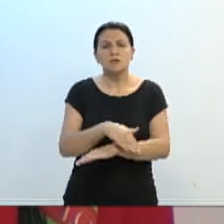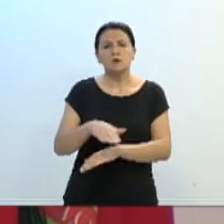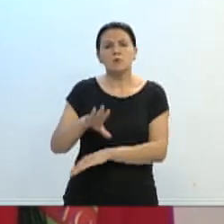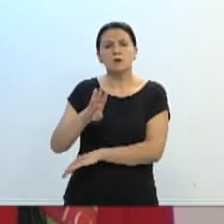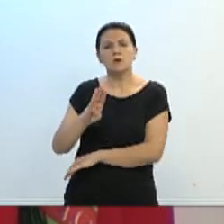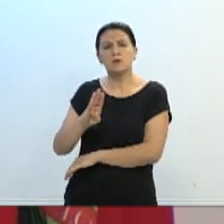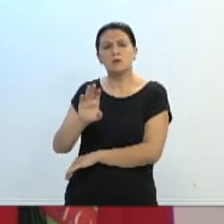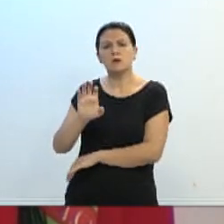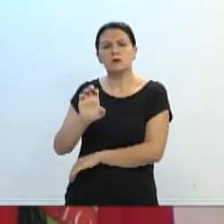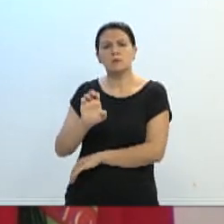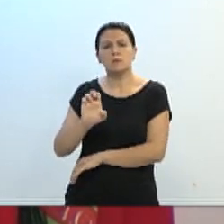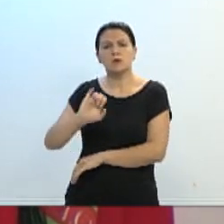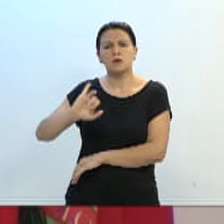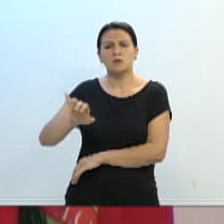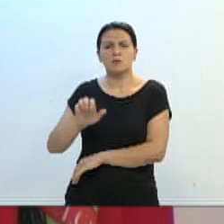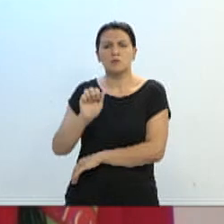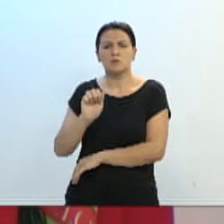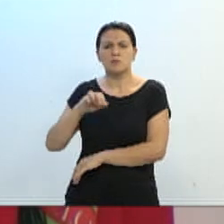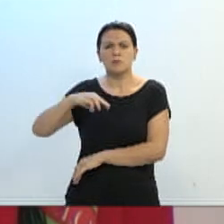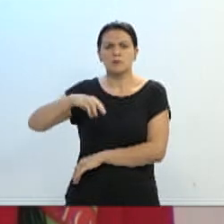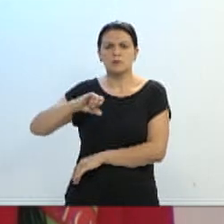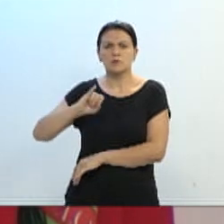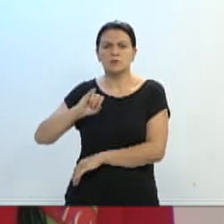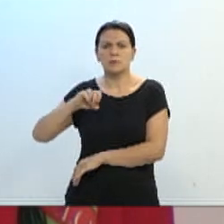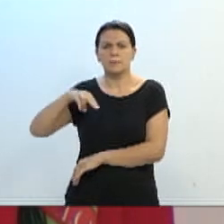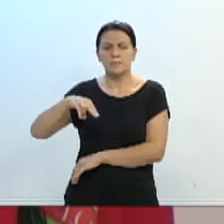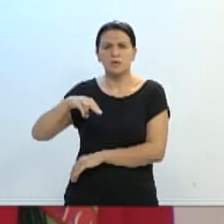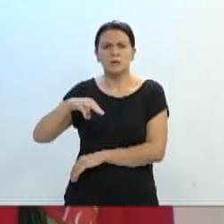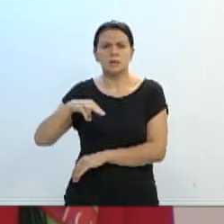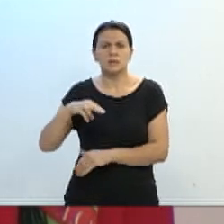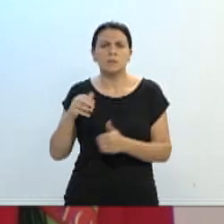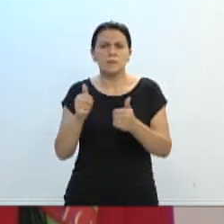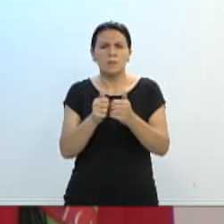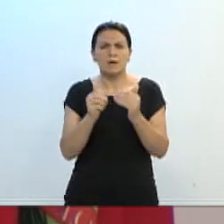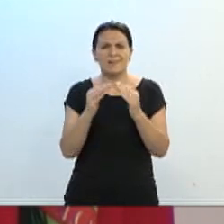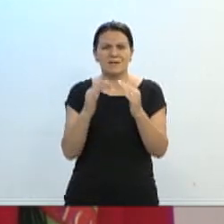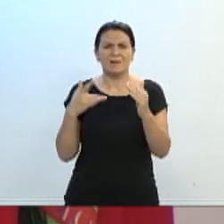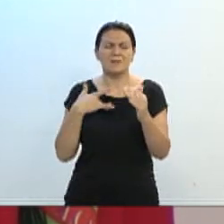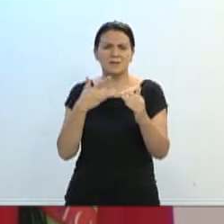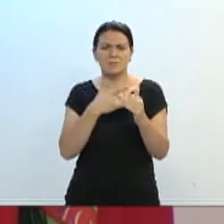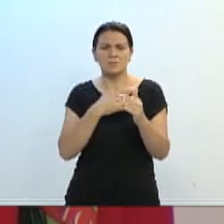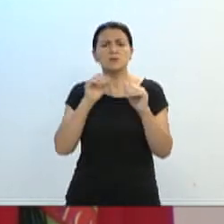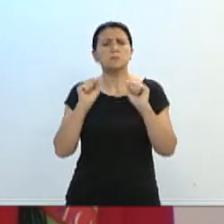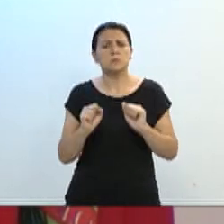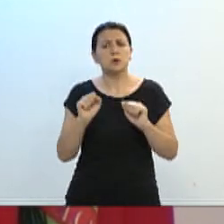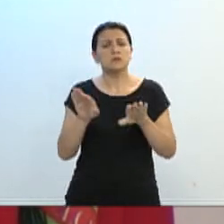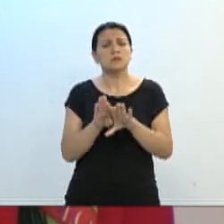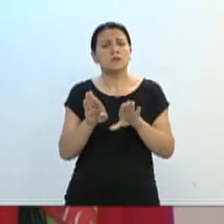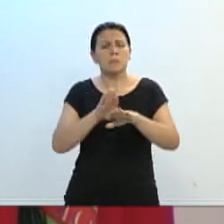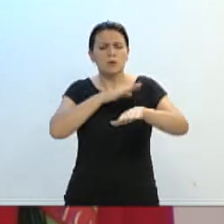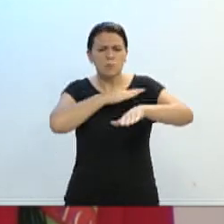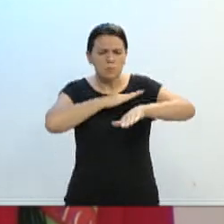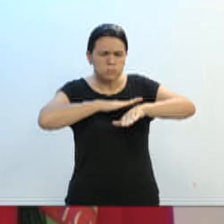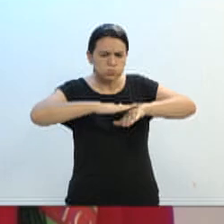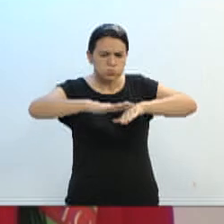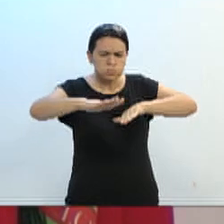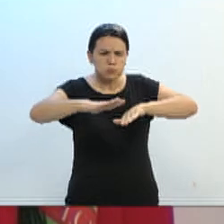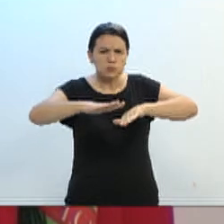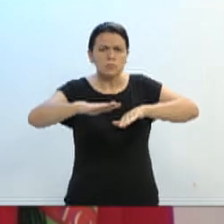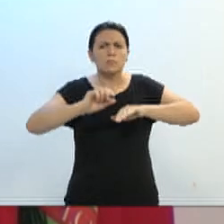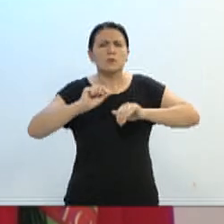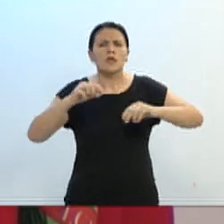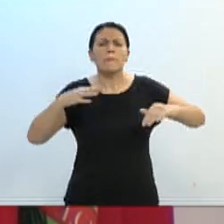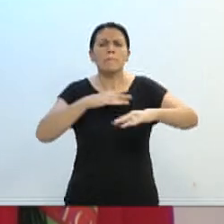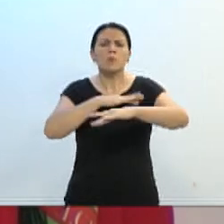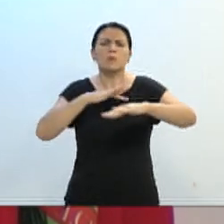o AG da Escola Agrícola, também seja pavimentado, para trazer maior conforto e mobilidade urbana para